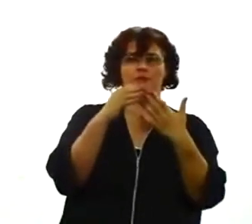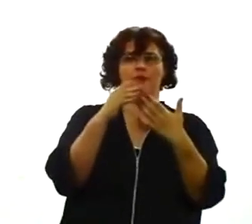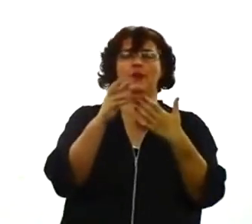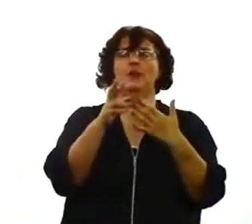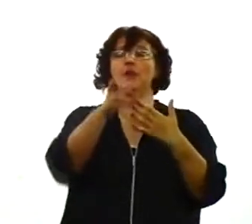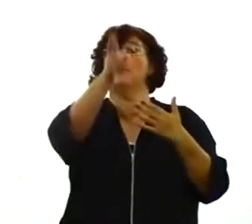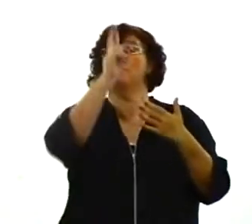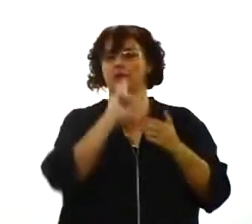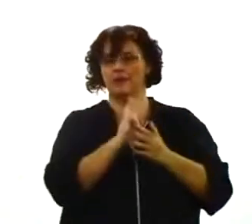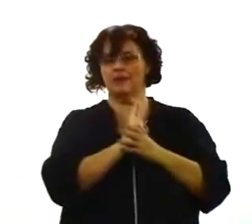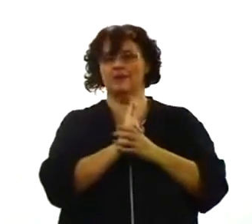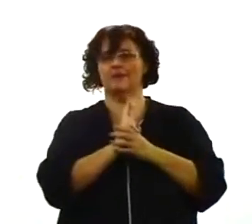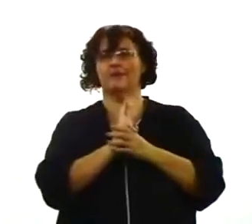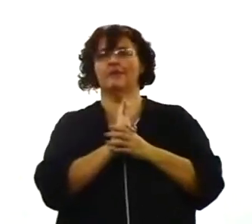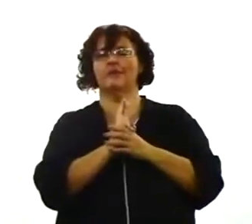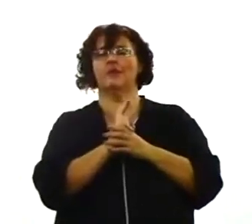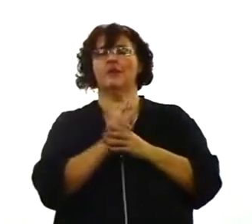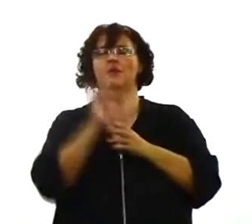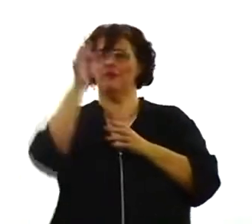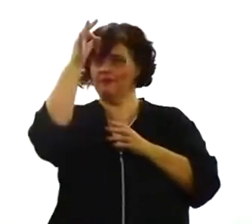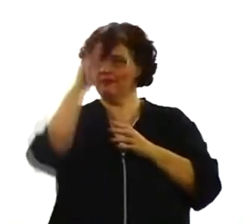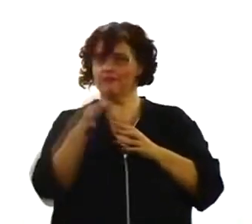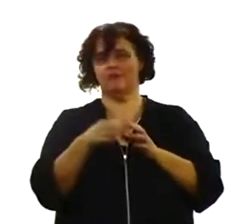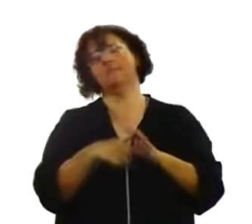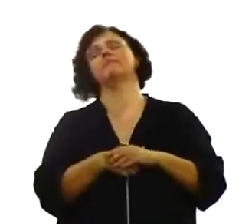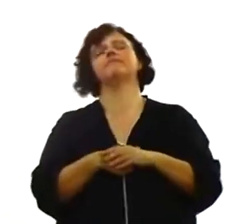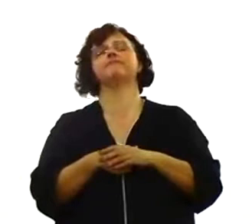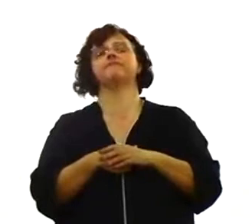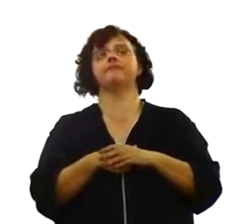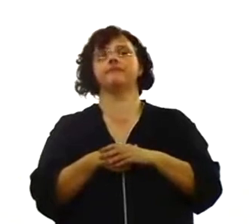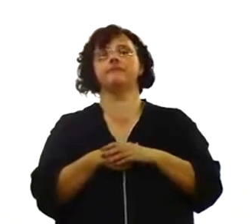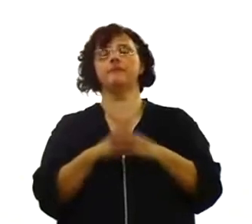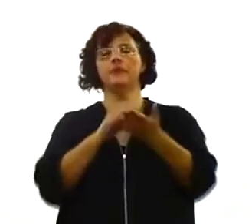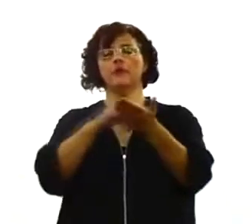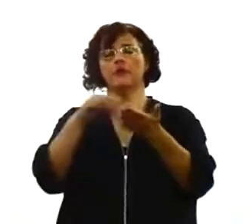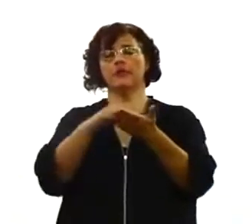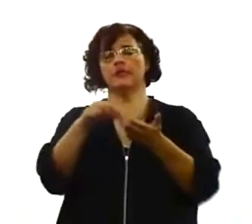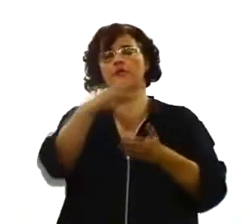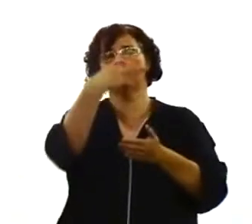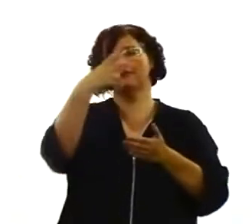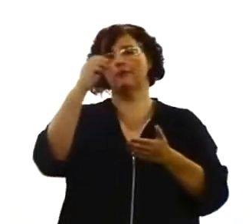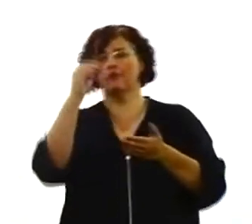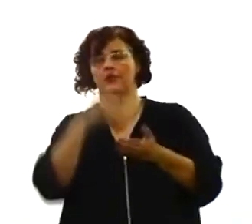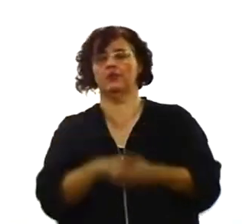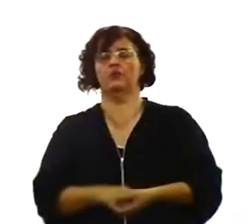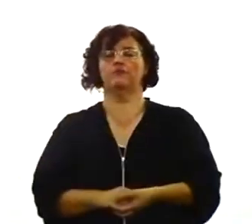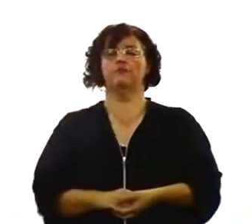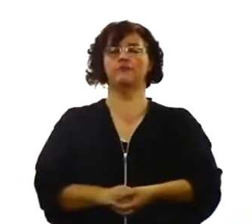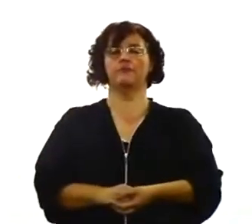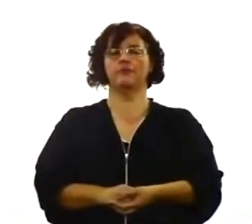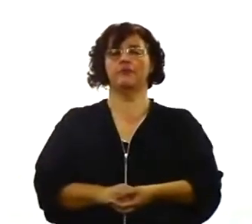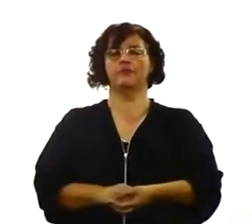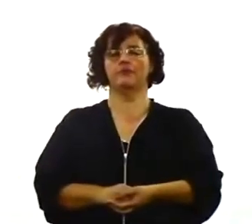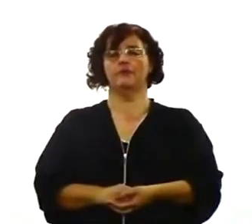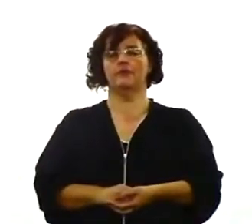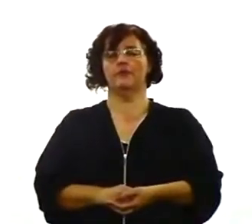é uma certeza. A primeira coisa, eu vou para o versículo 20, porque nós estamos trabalhando nestes versículos, vou